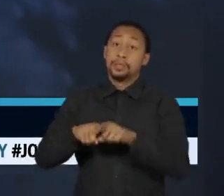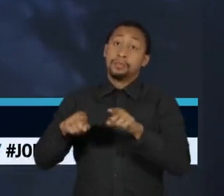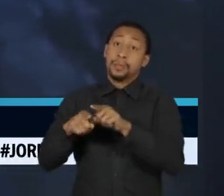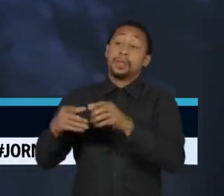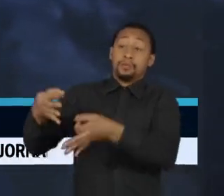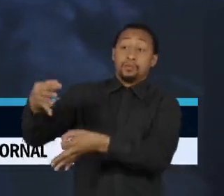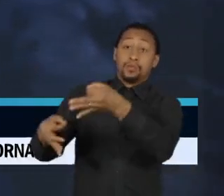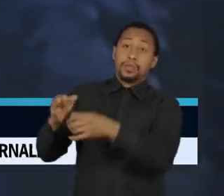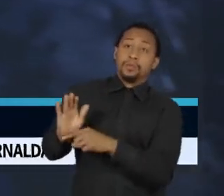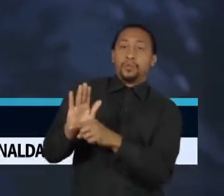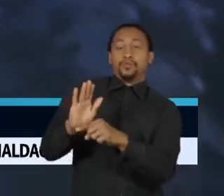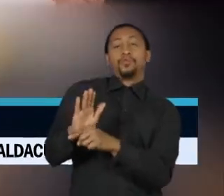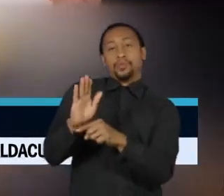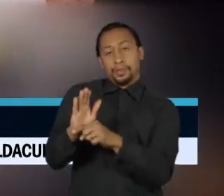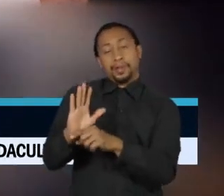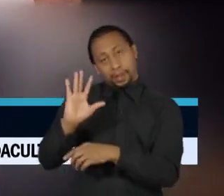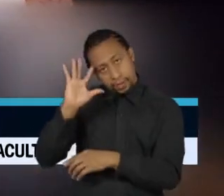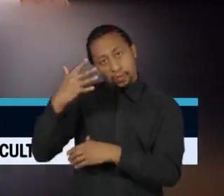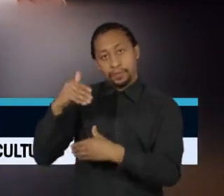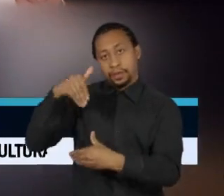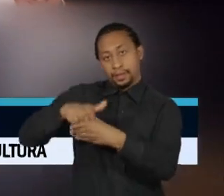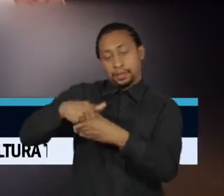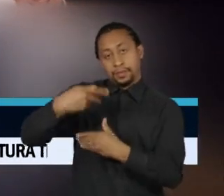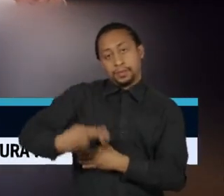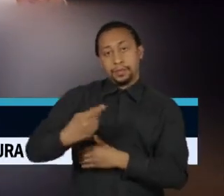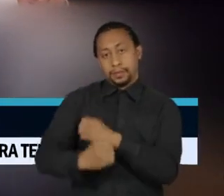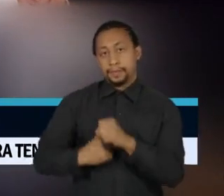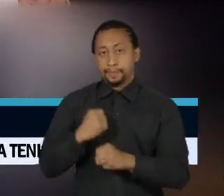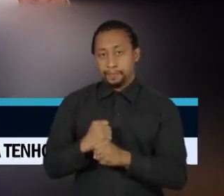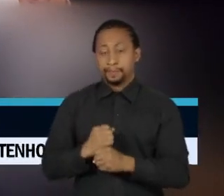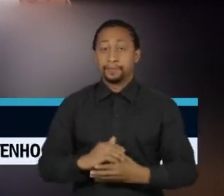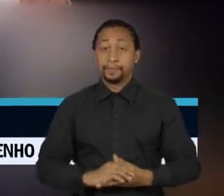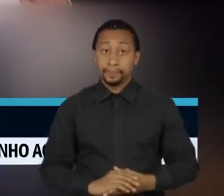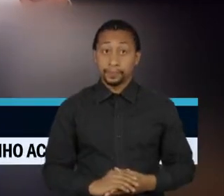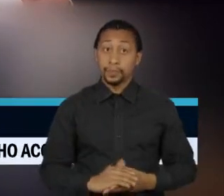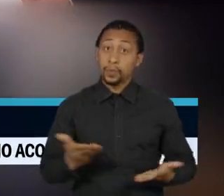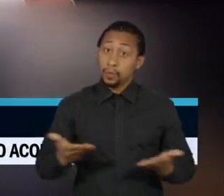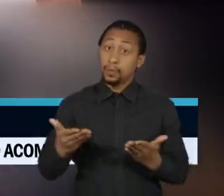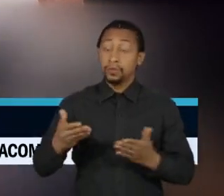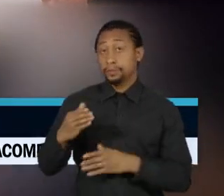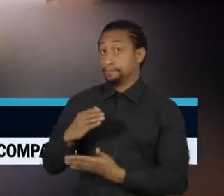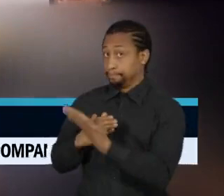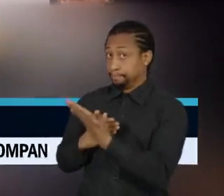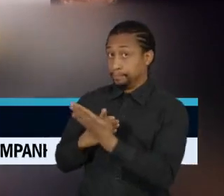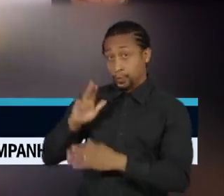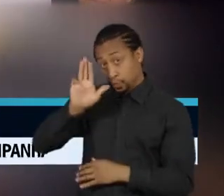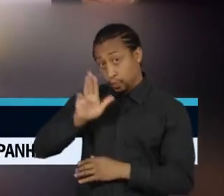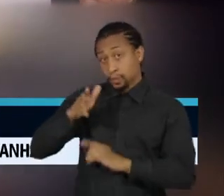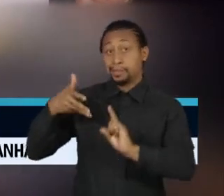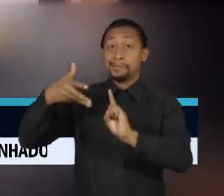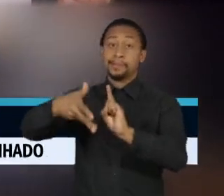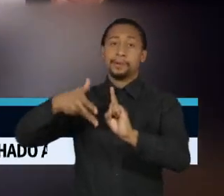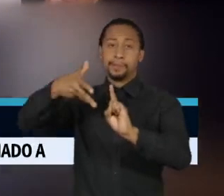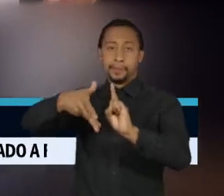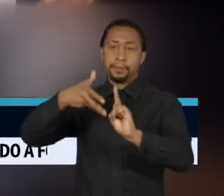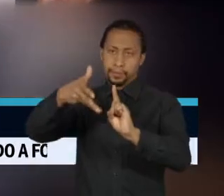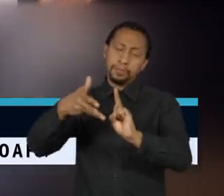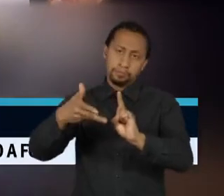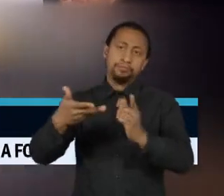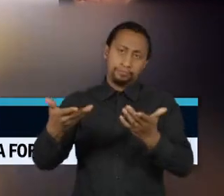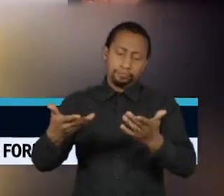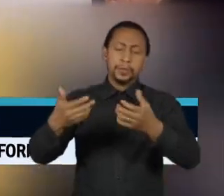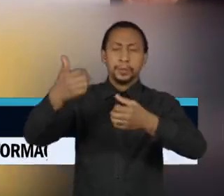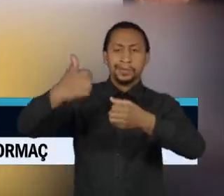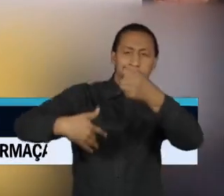nas eleições deste ano. No discurso de hoje, o presidente eleito Luiz Inácio Lula da